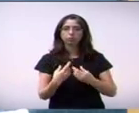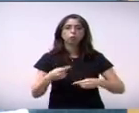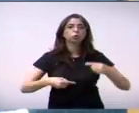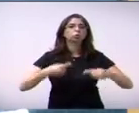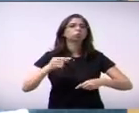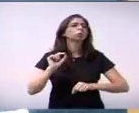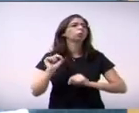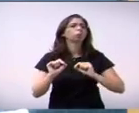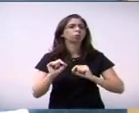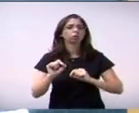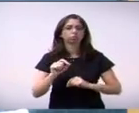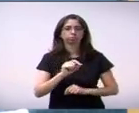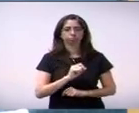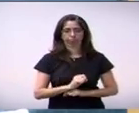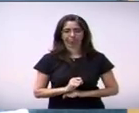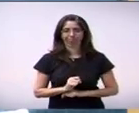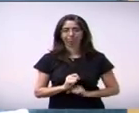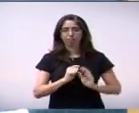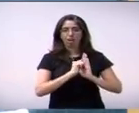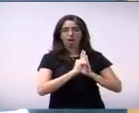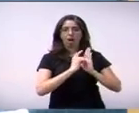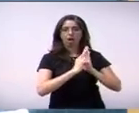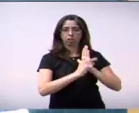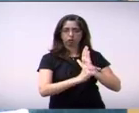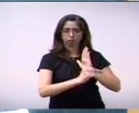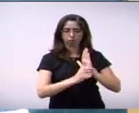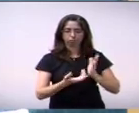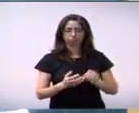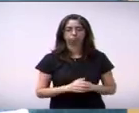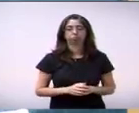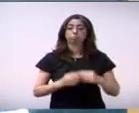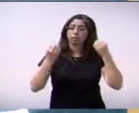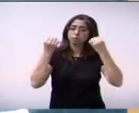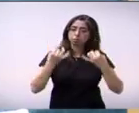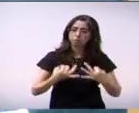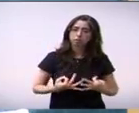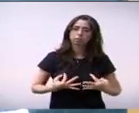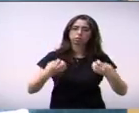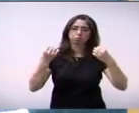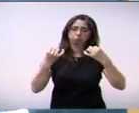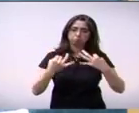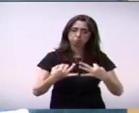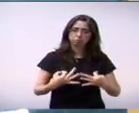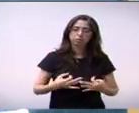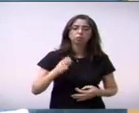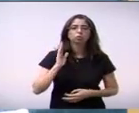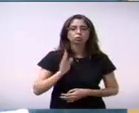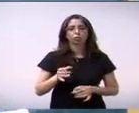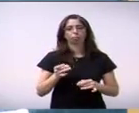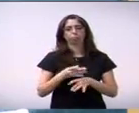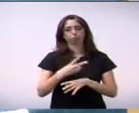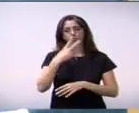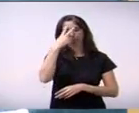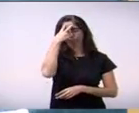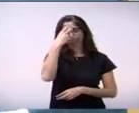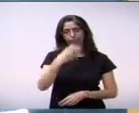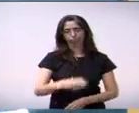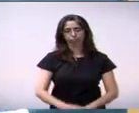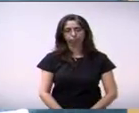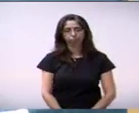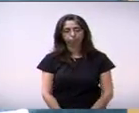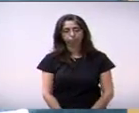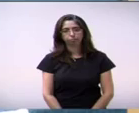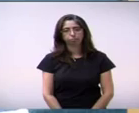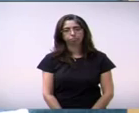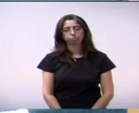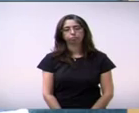um artigo e dentro da explanação que o vereador Fábio Valadão foi